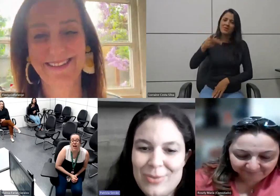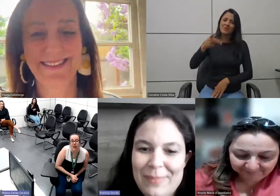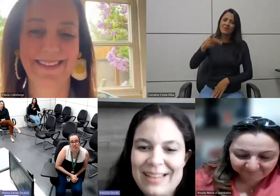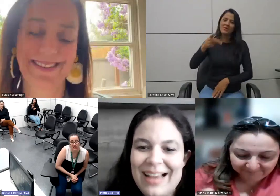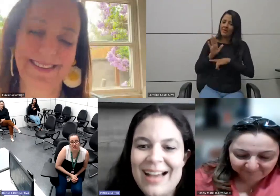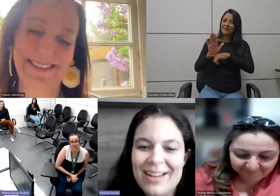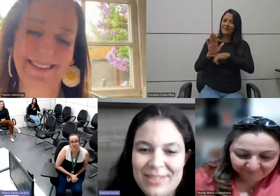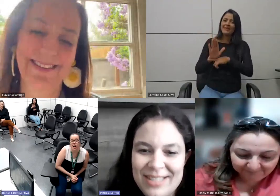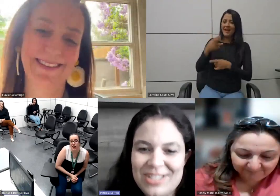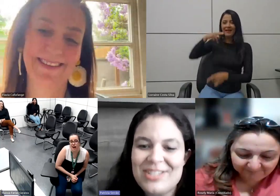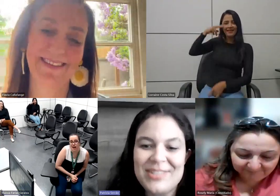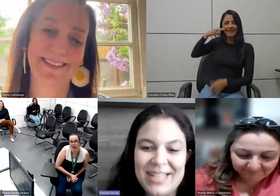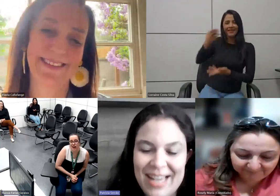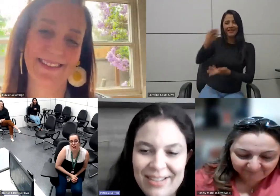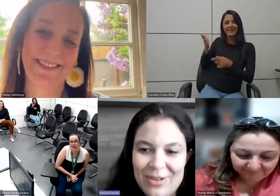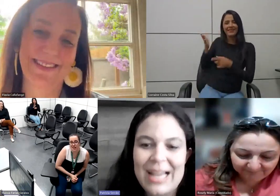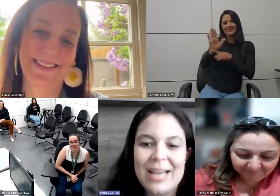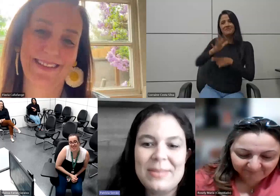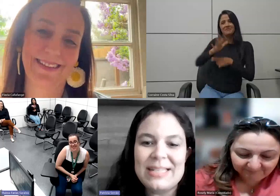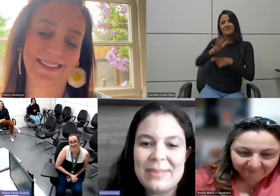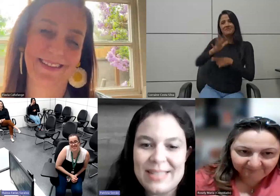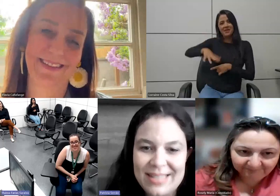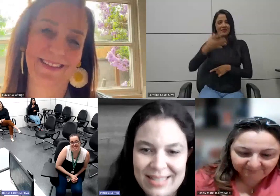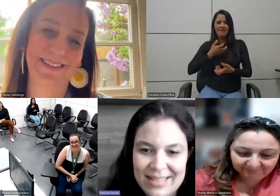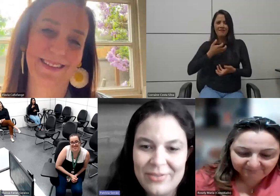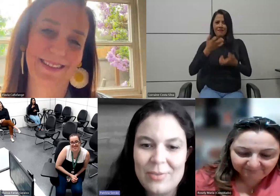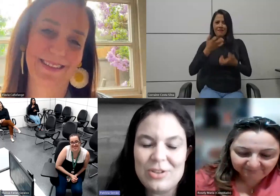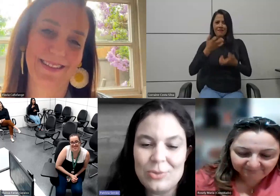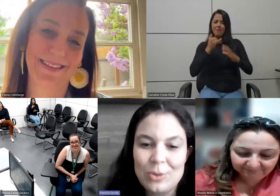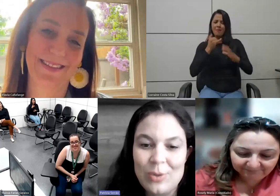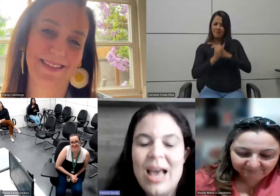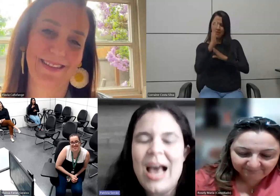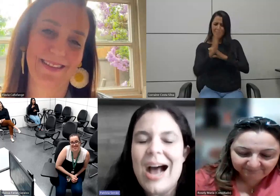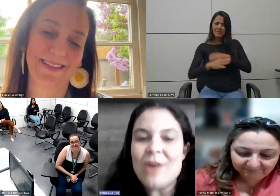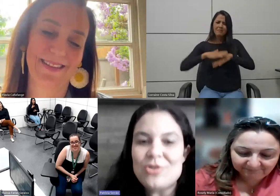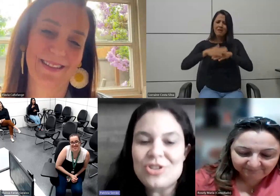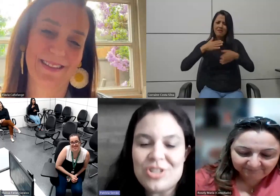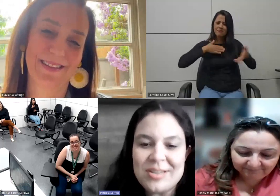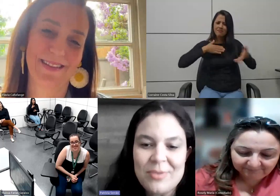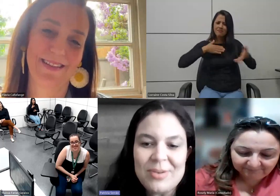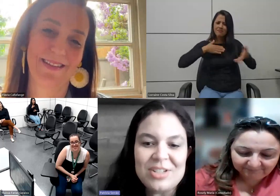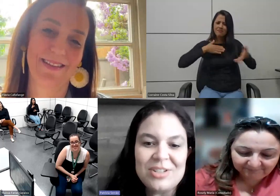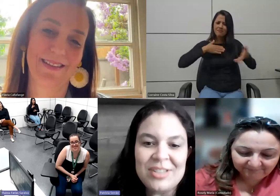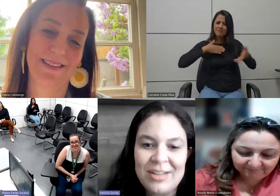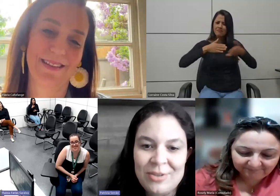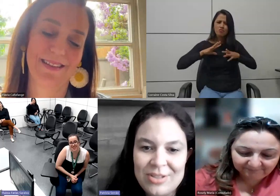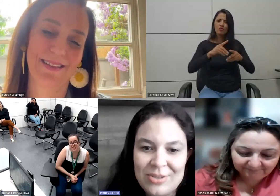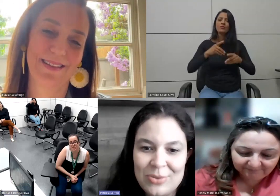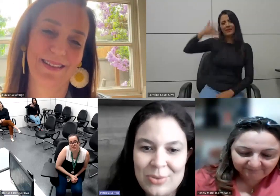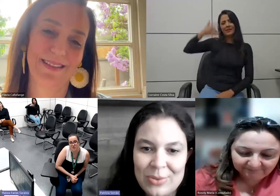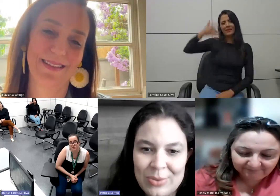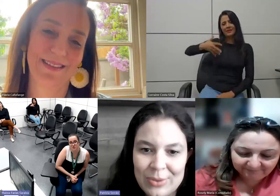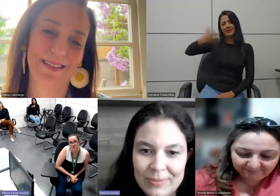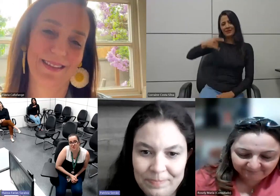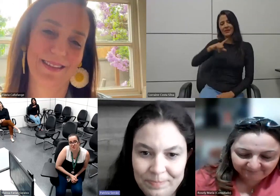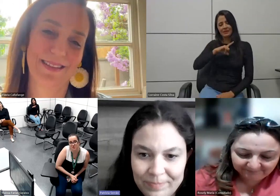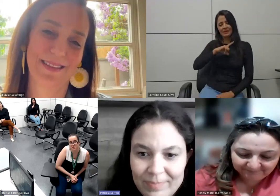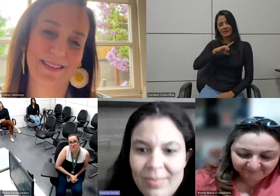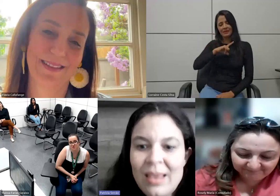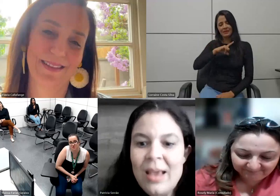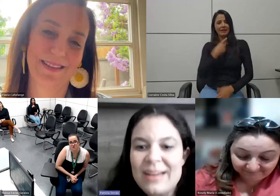foi sua batalha que você diz que você quer tornar a EBC mais acessível mais tudo a audiodescrição que a gente tem no nosso